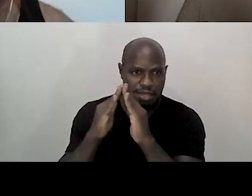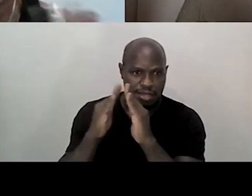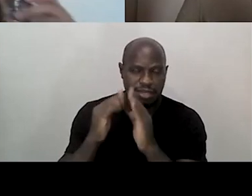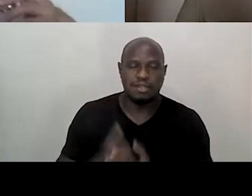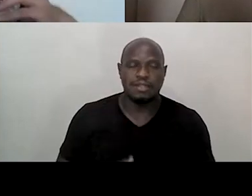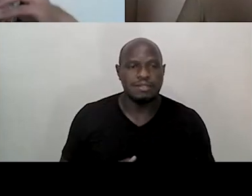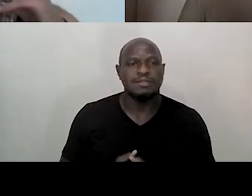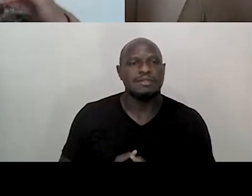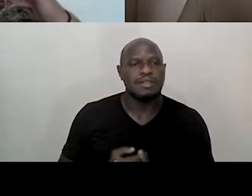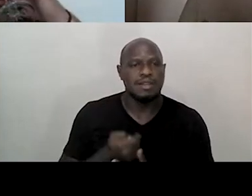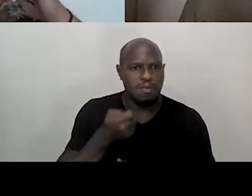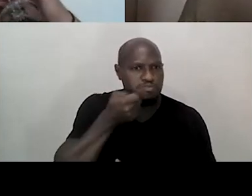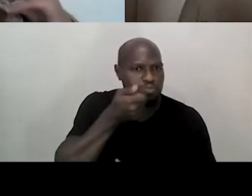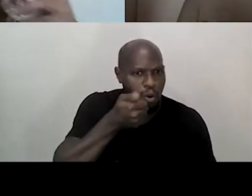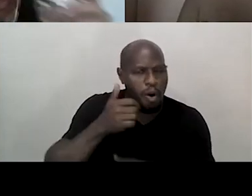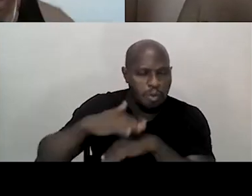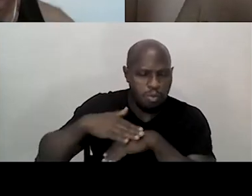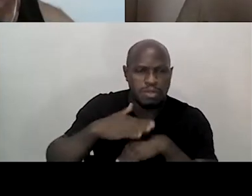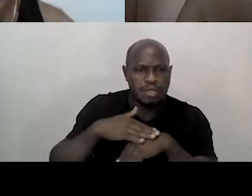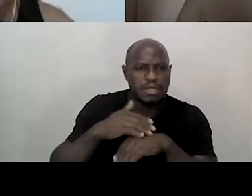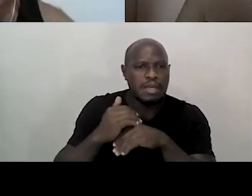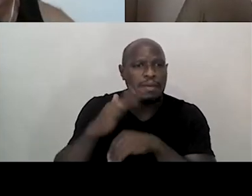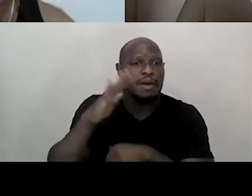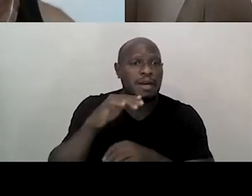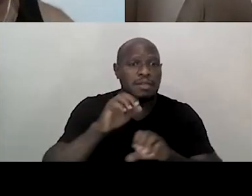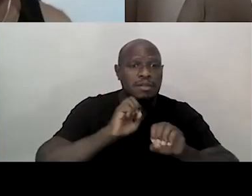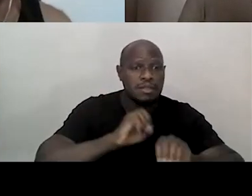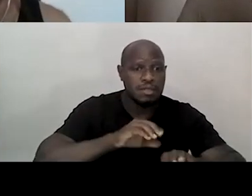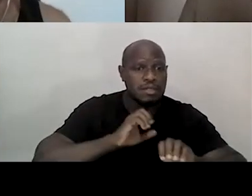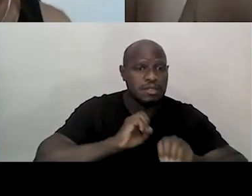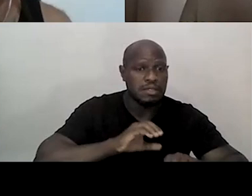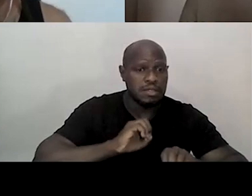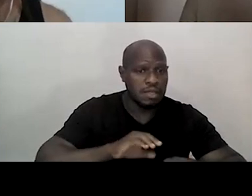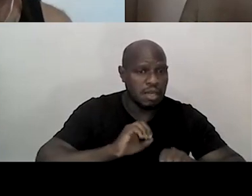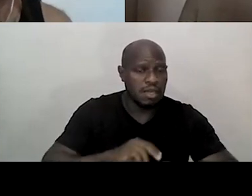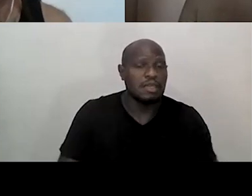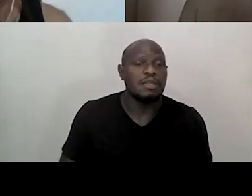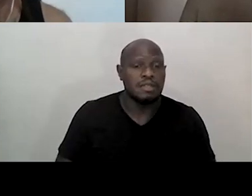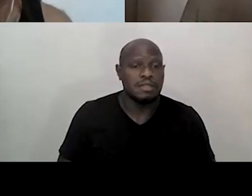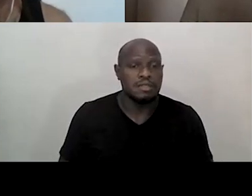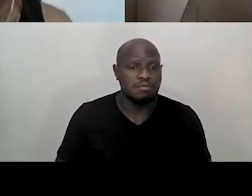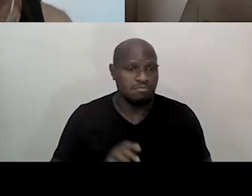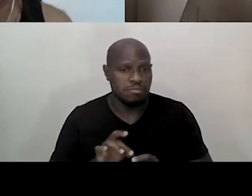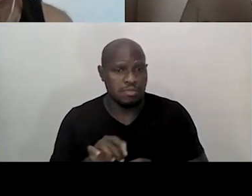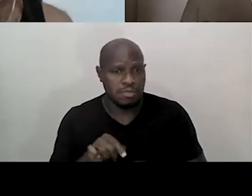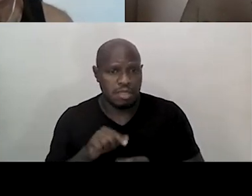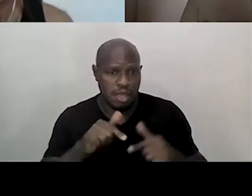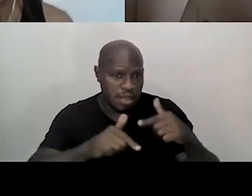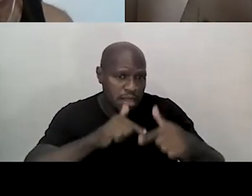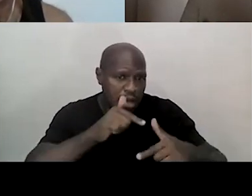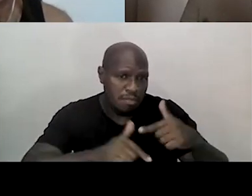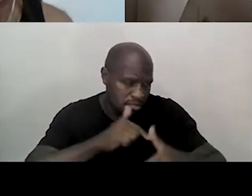Eu fiz pouca, mas, e fiz muito mais. O ensino desse ofício, que eu acho que é um